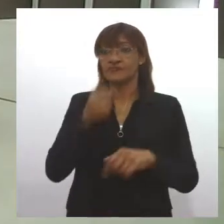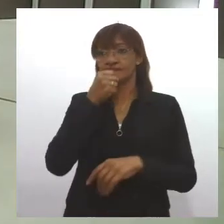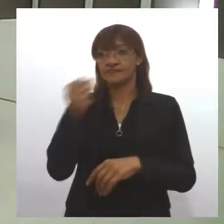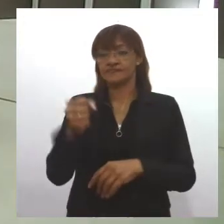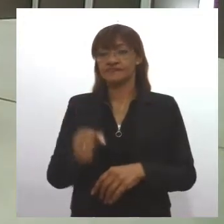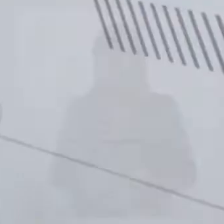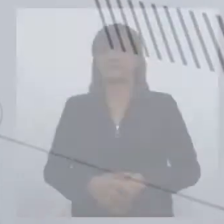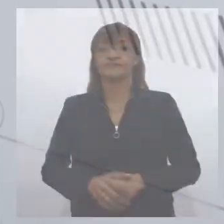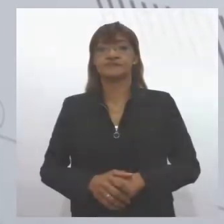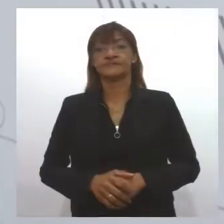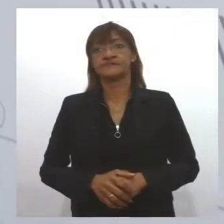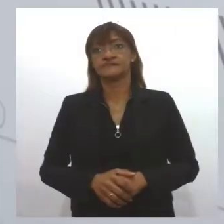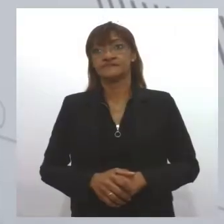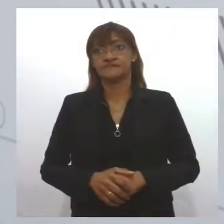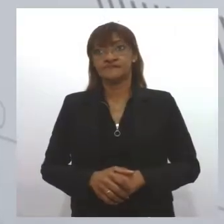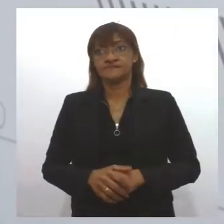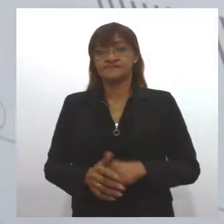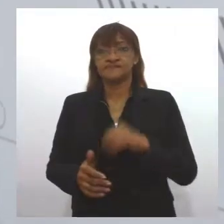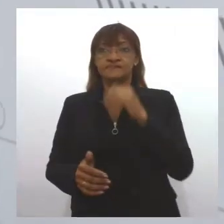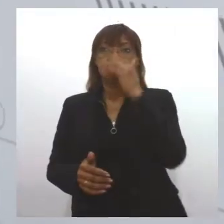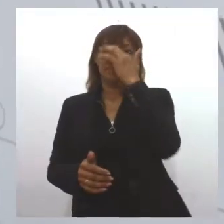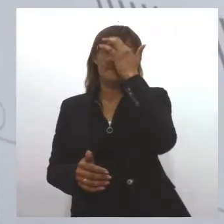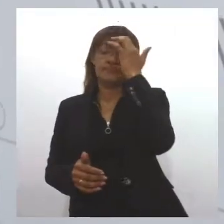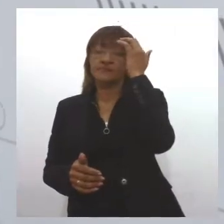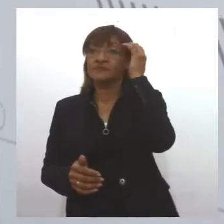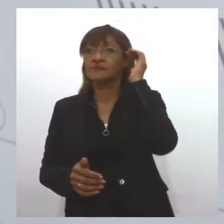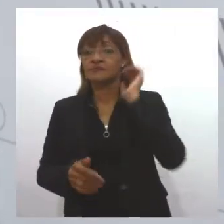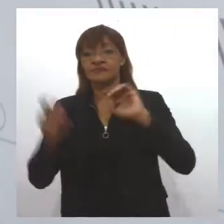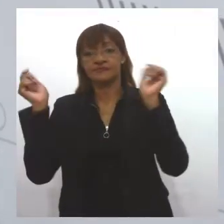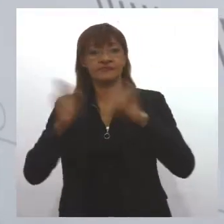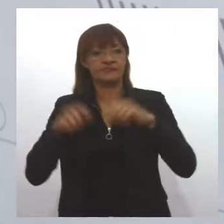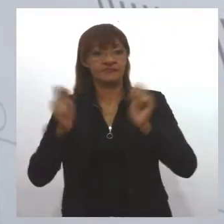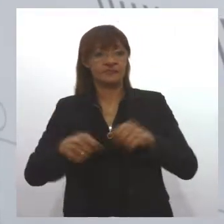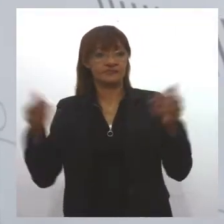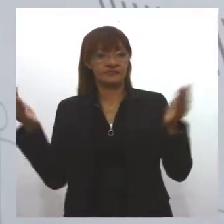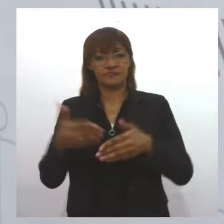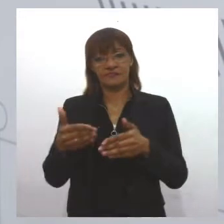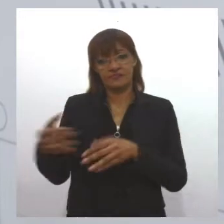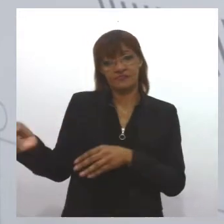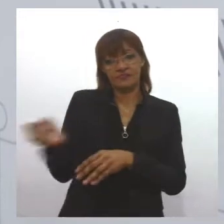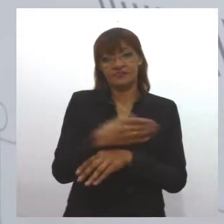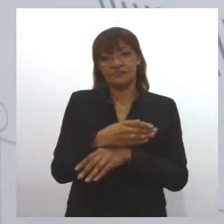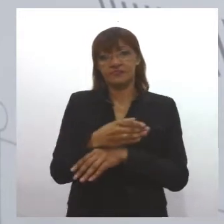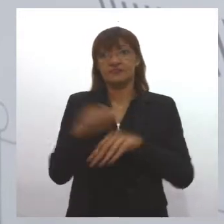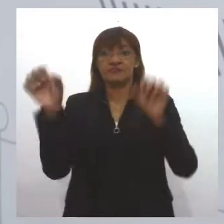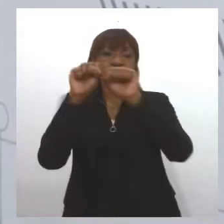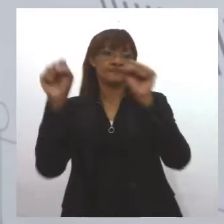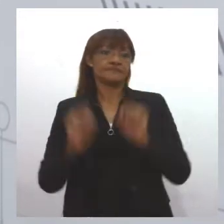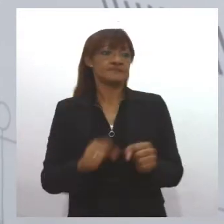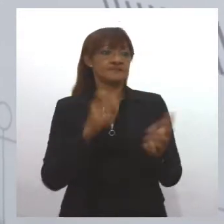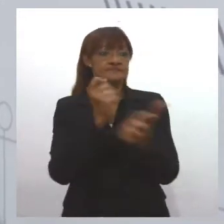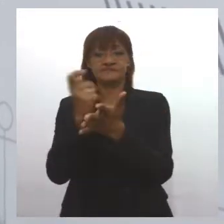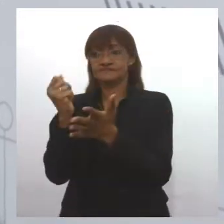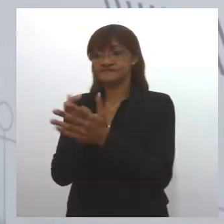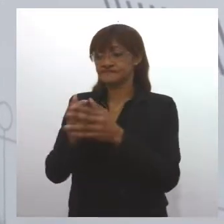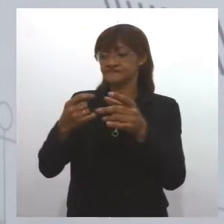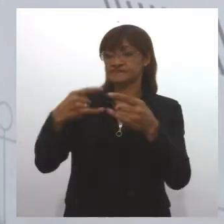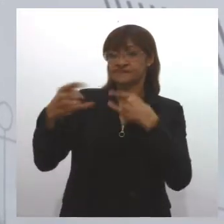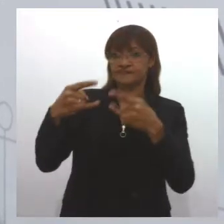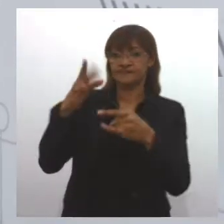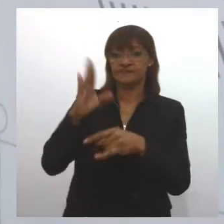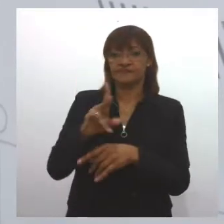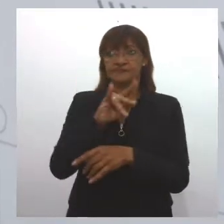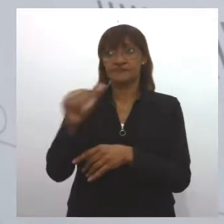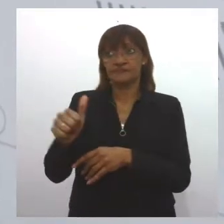Braga. O transporte coletivo passa a contar com um novo sistema de compra de passagem online a partir do dia